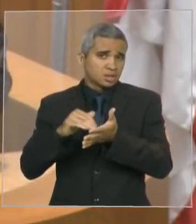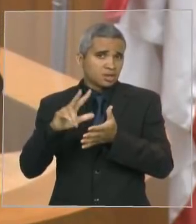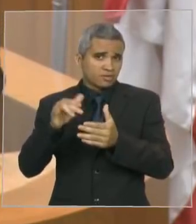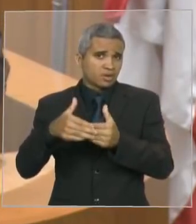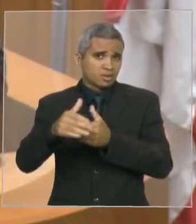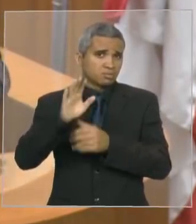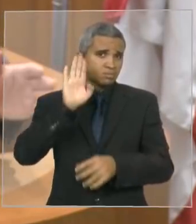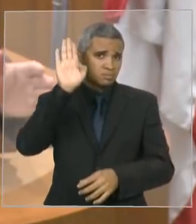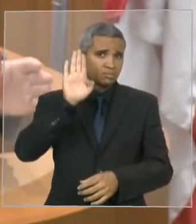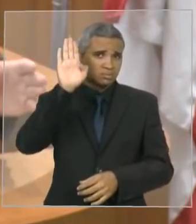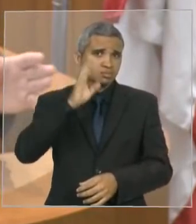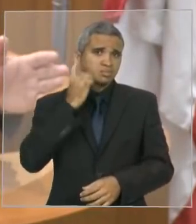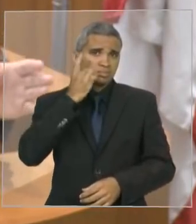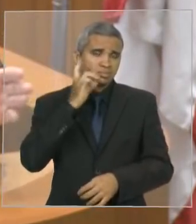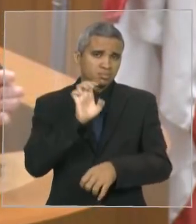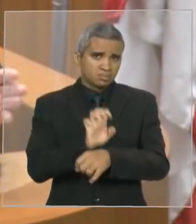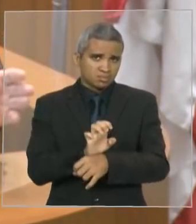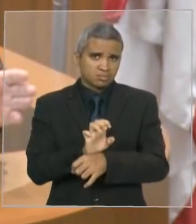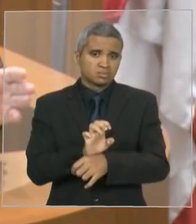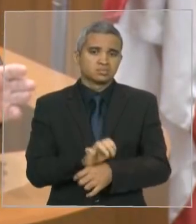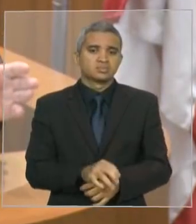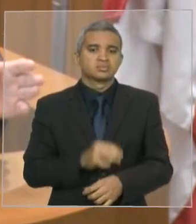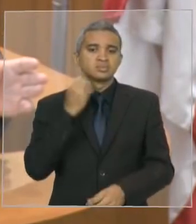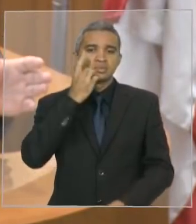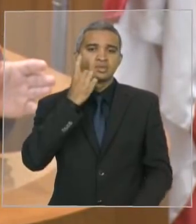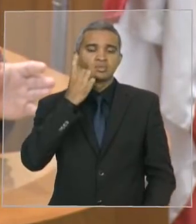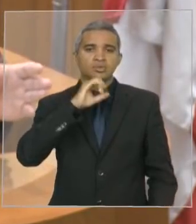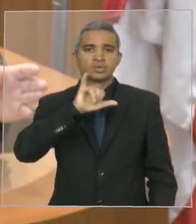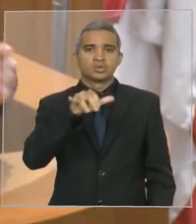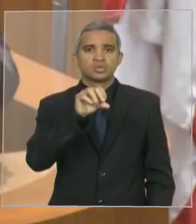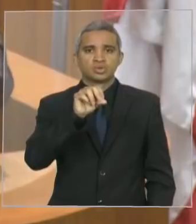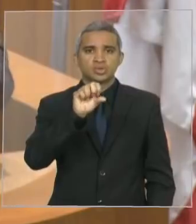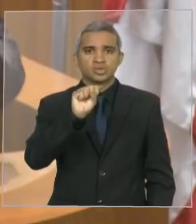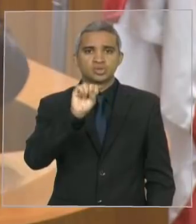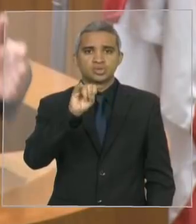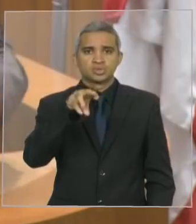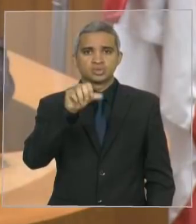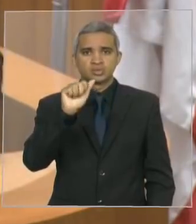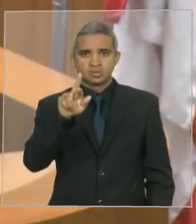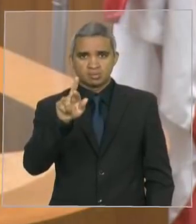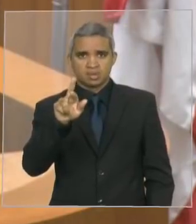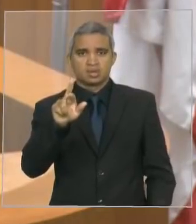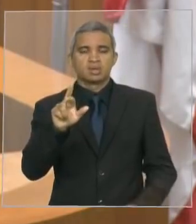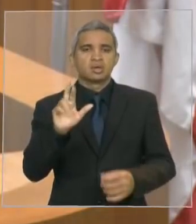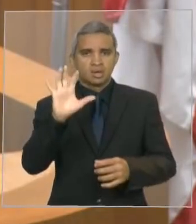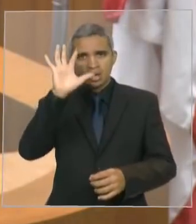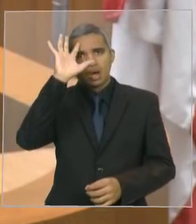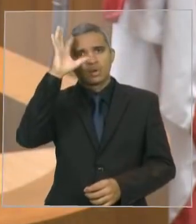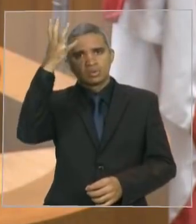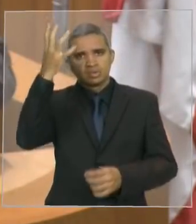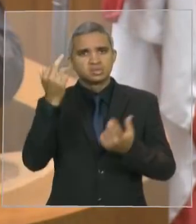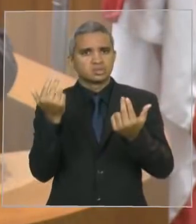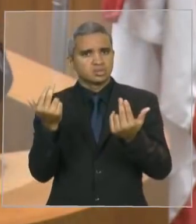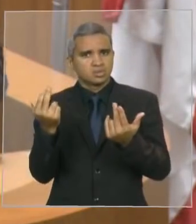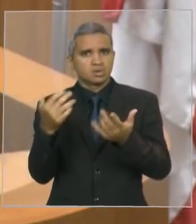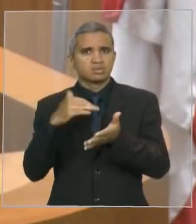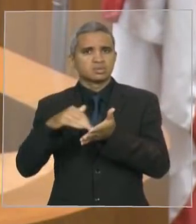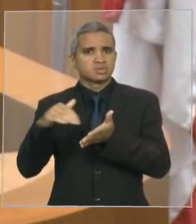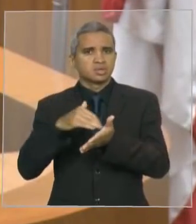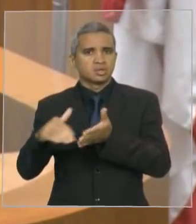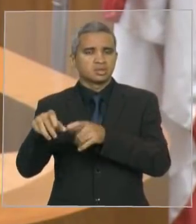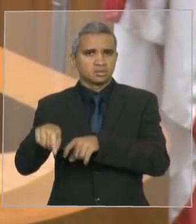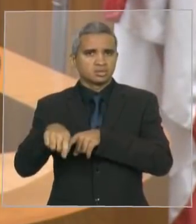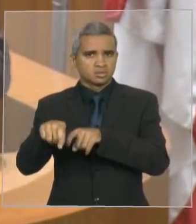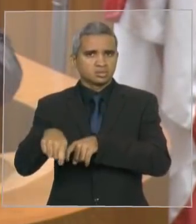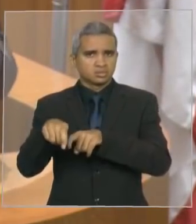Esses dias mesmo o deputado Josimar de Maranhãozinho teve um caso semelhante com o secretário de Agricultura, mas não acredito